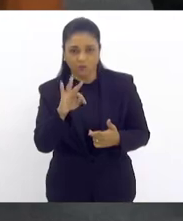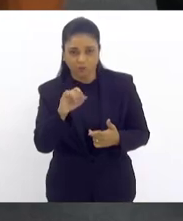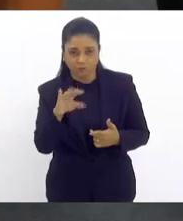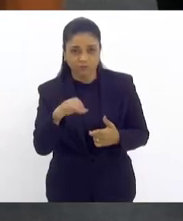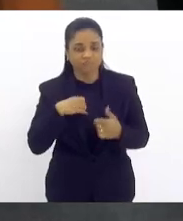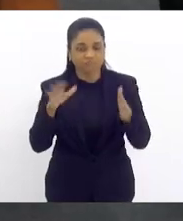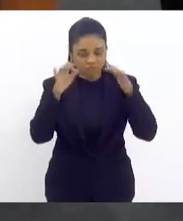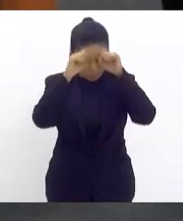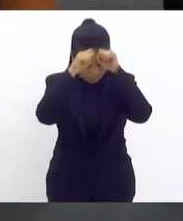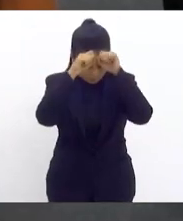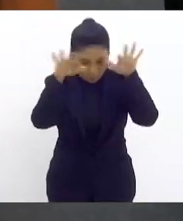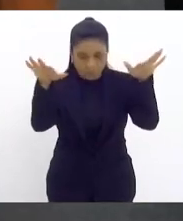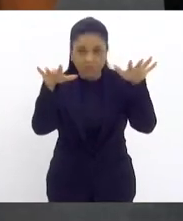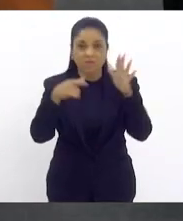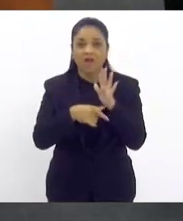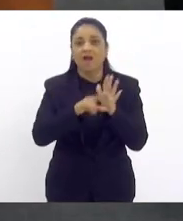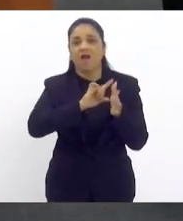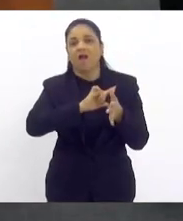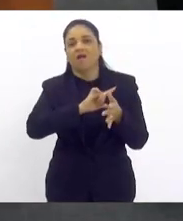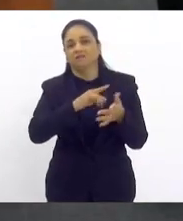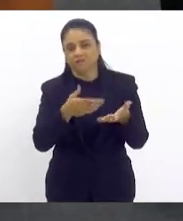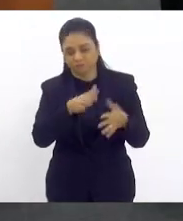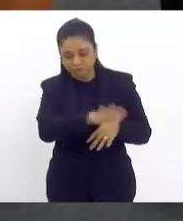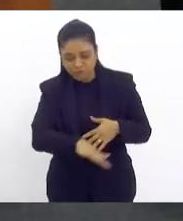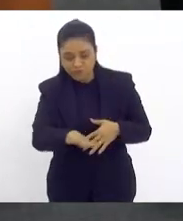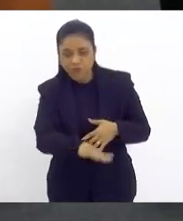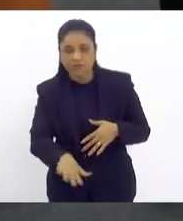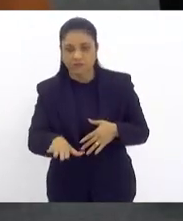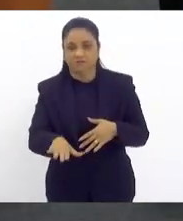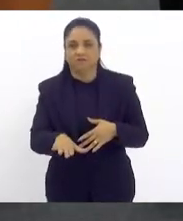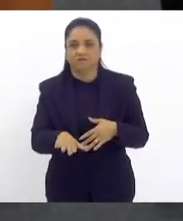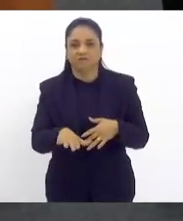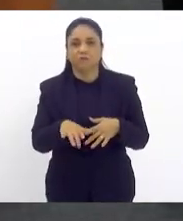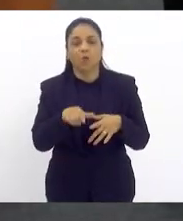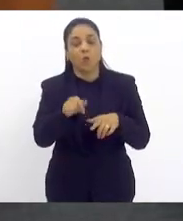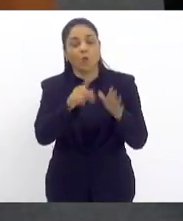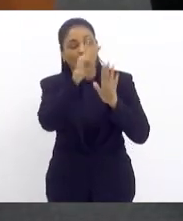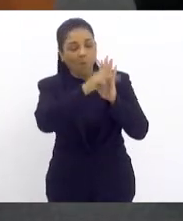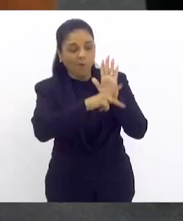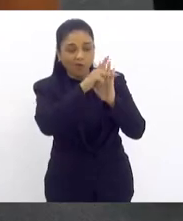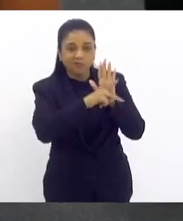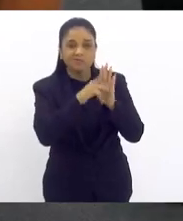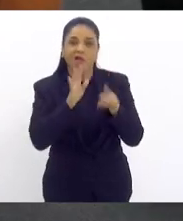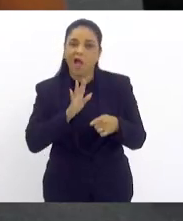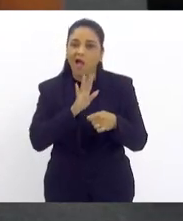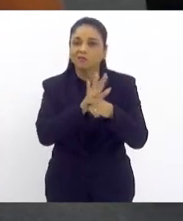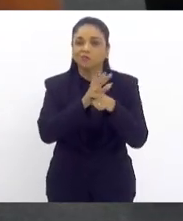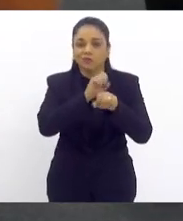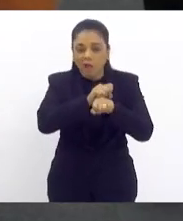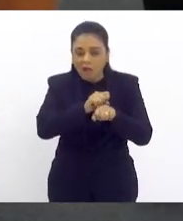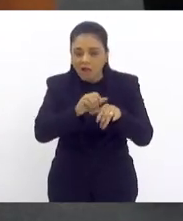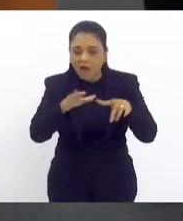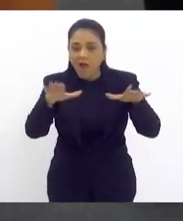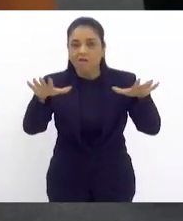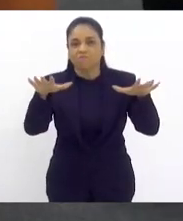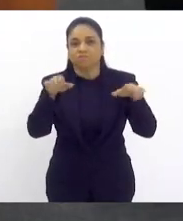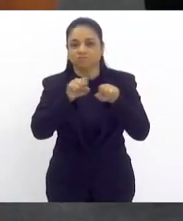diagnosticado precocemente. E o projeto ajuda a fazer essa ampliação. Por isso, nossa posição favorável ao projeto e essa nossa